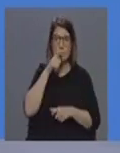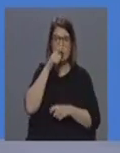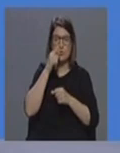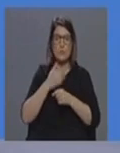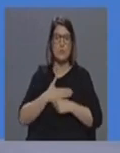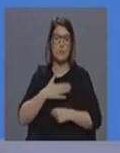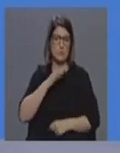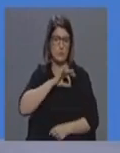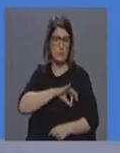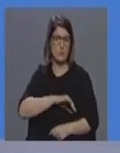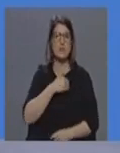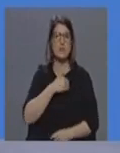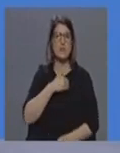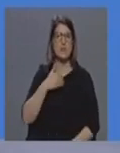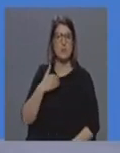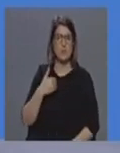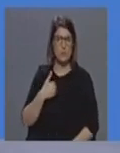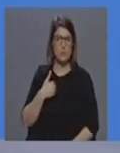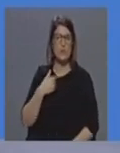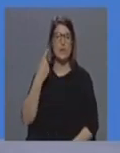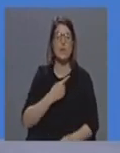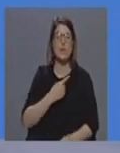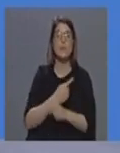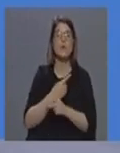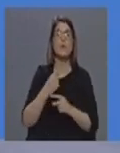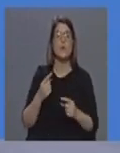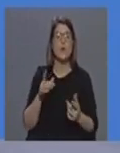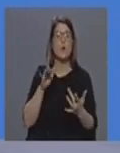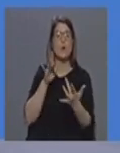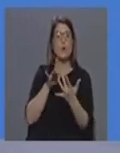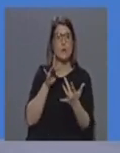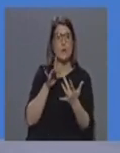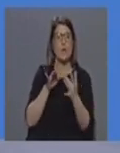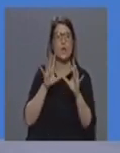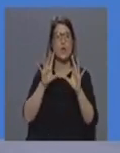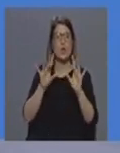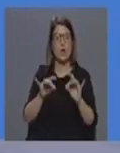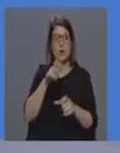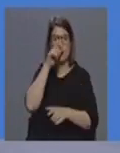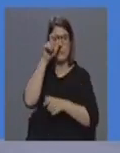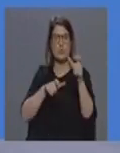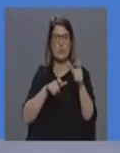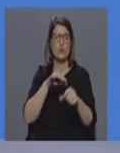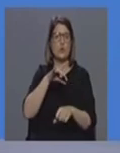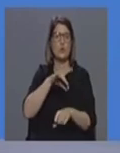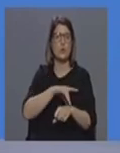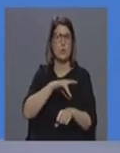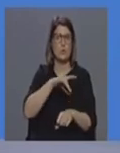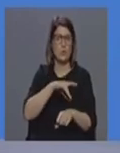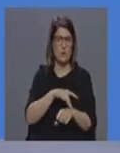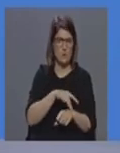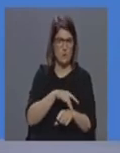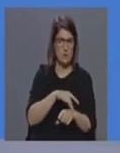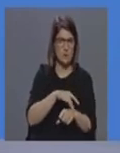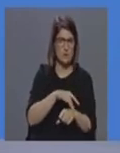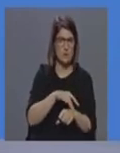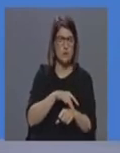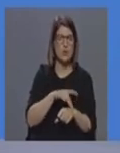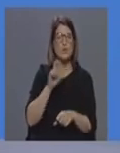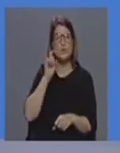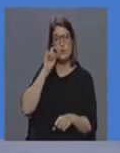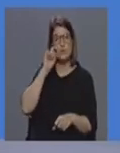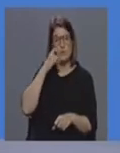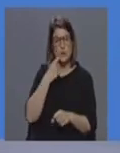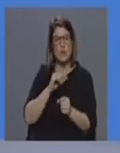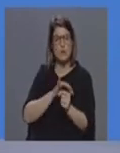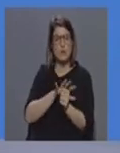saúde por quem entra em contato com os doentes que tenham suspeita de